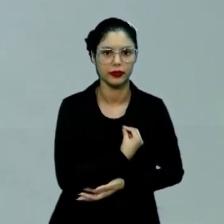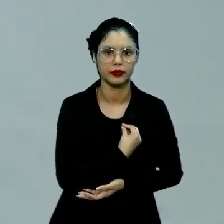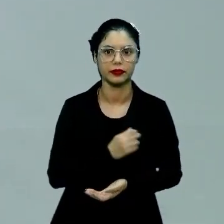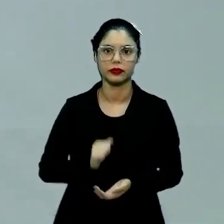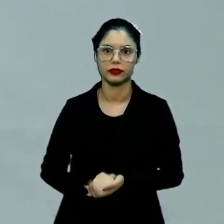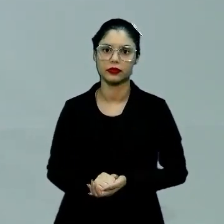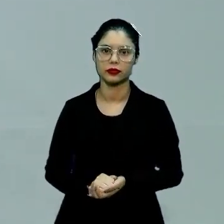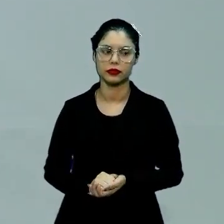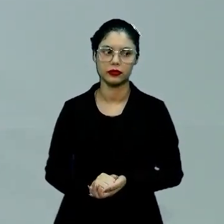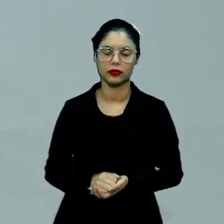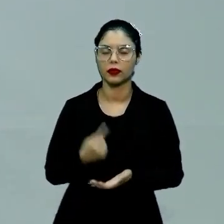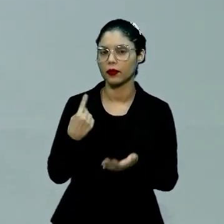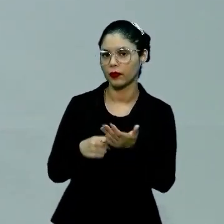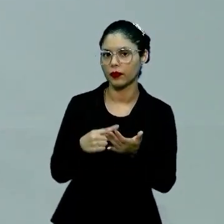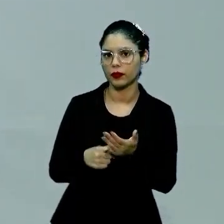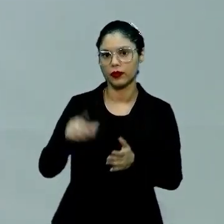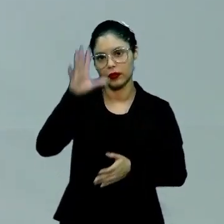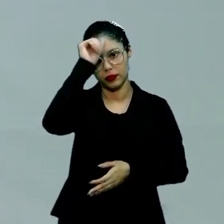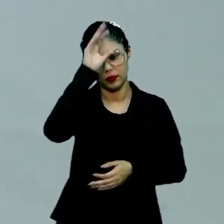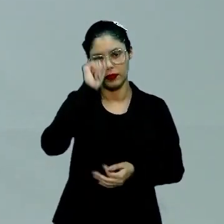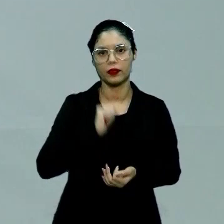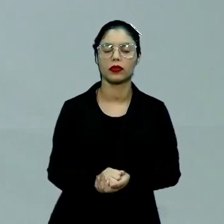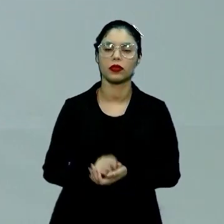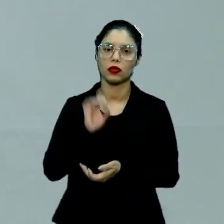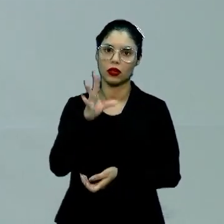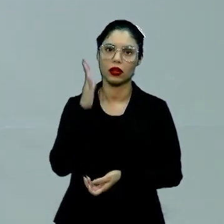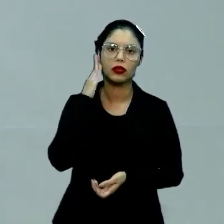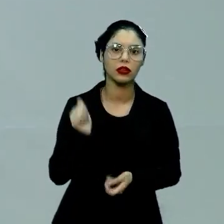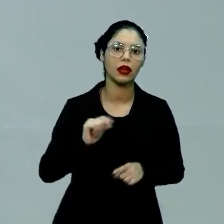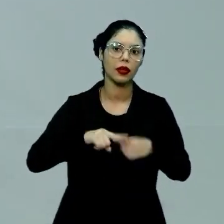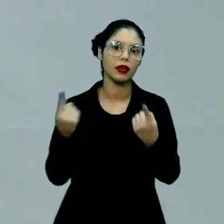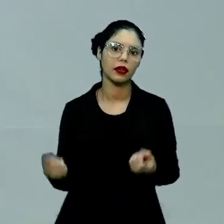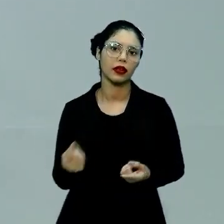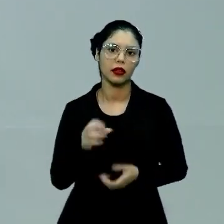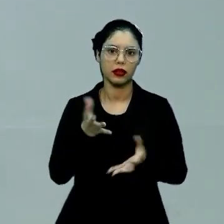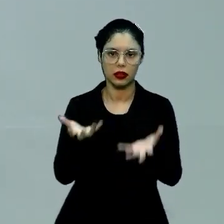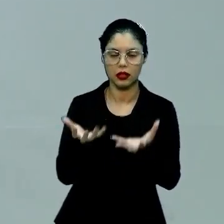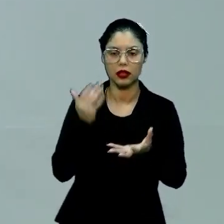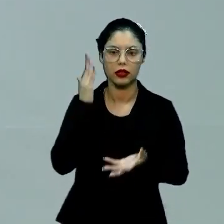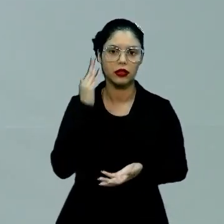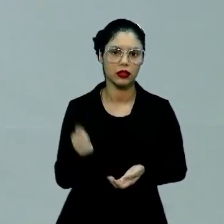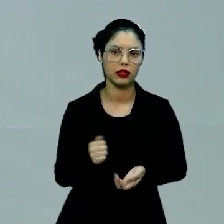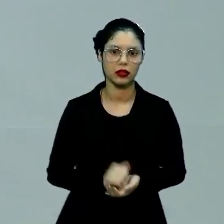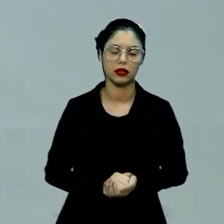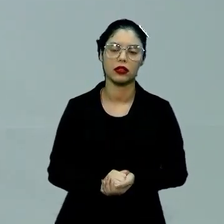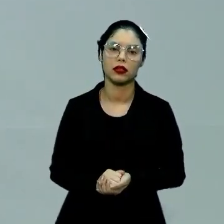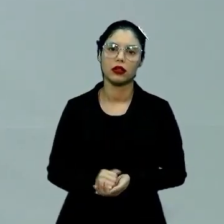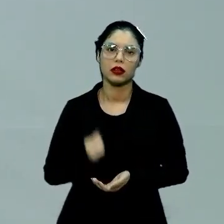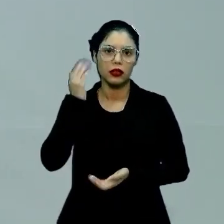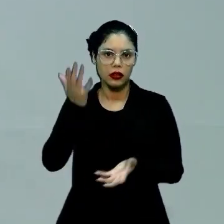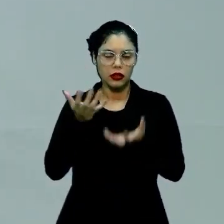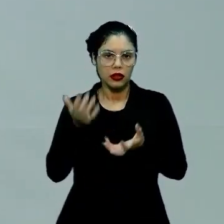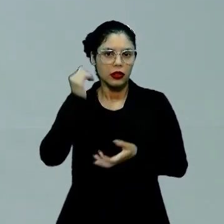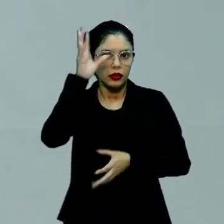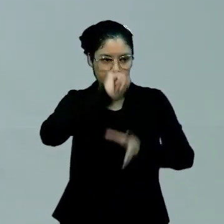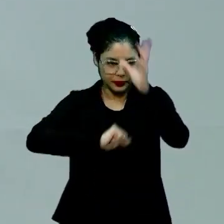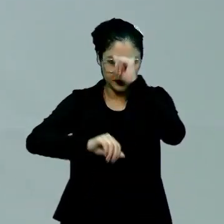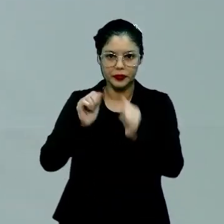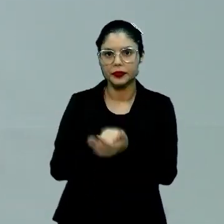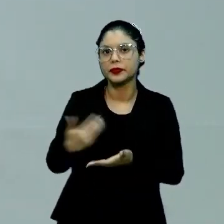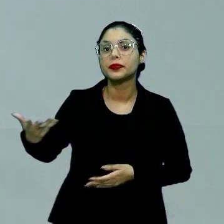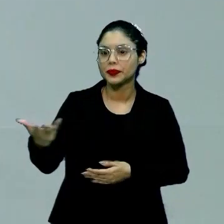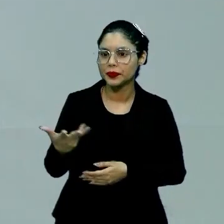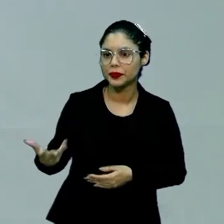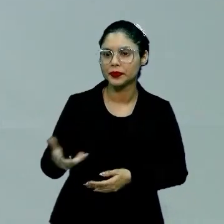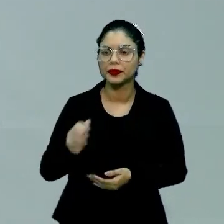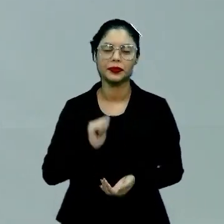Então não condicione o seu aprendizado pelo que você sabe. E sim pelo que você quer saber. E sim pelo que você quer aprender. E com base